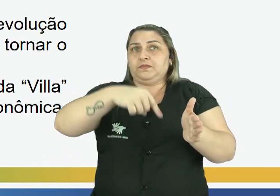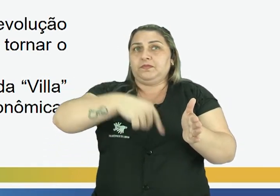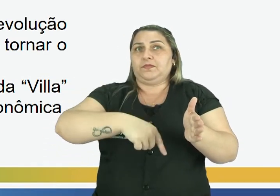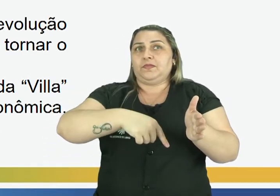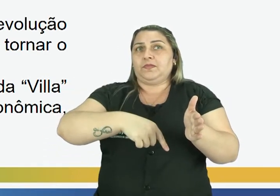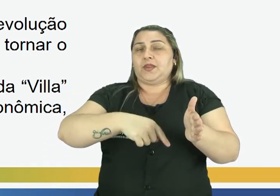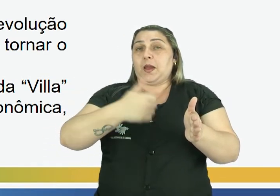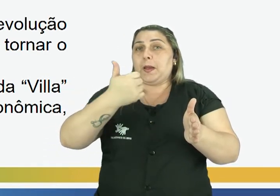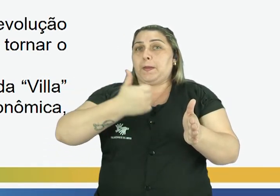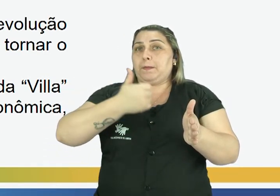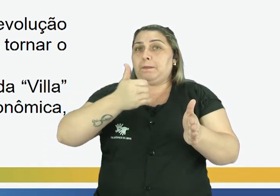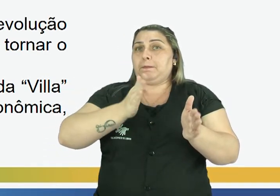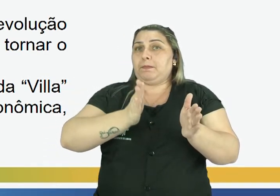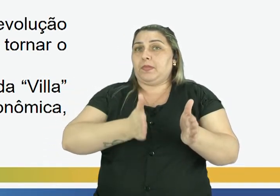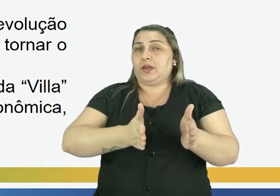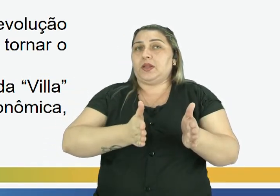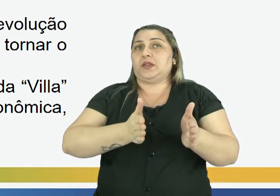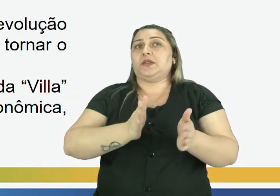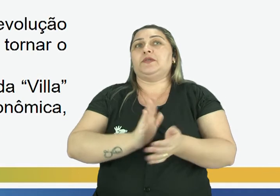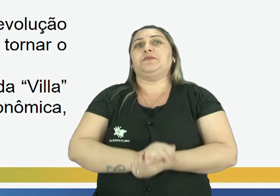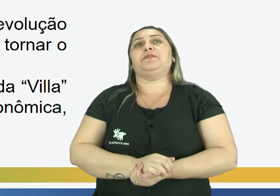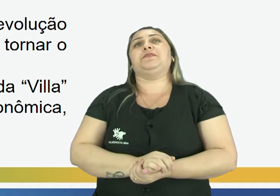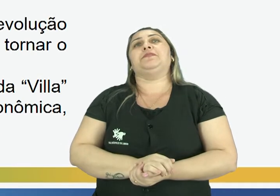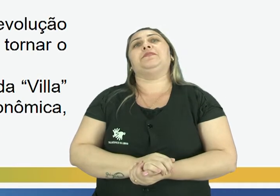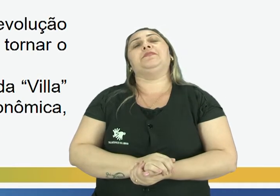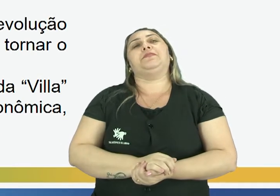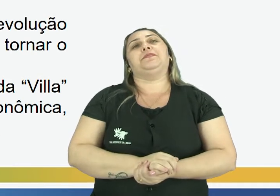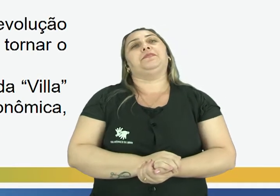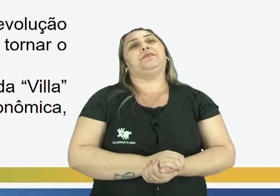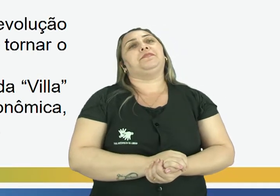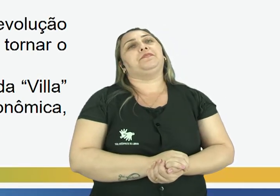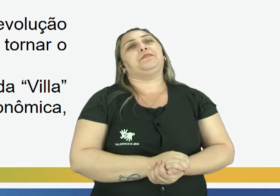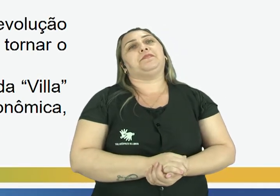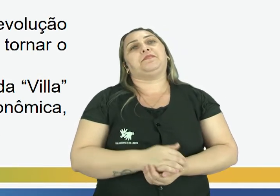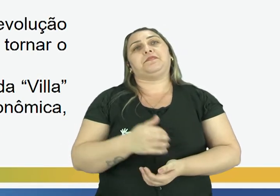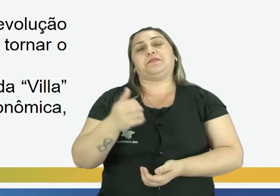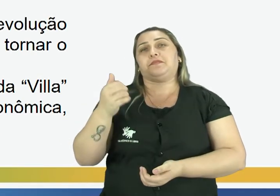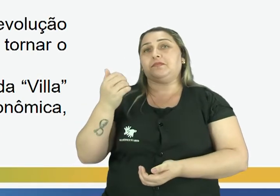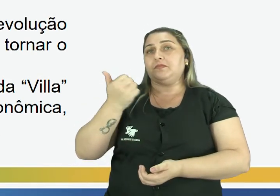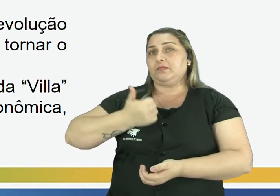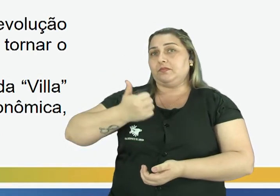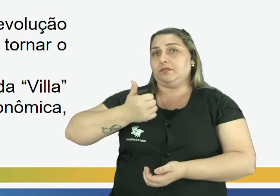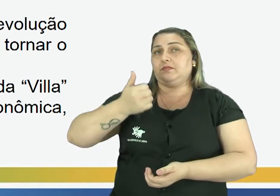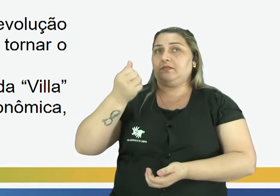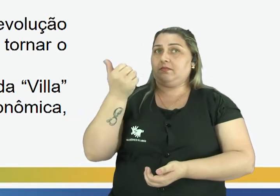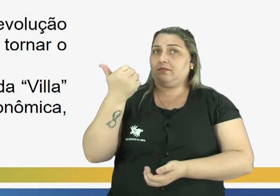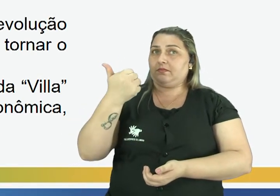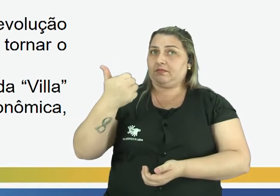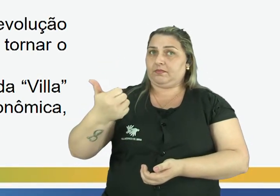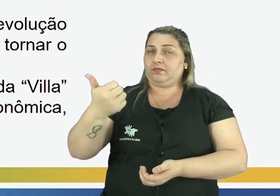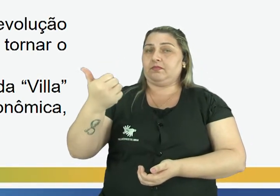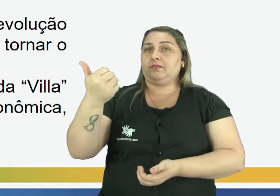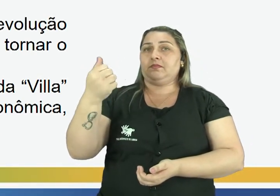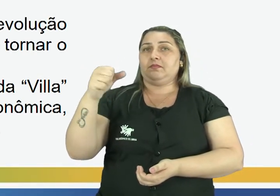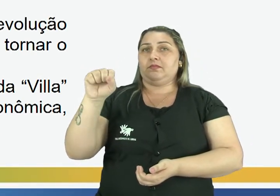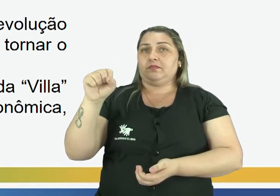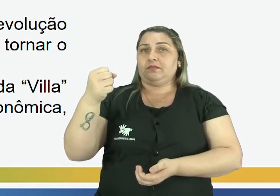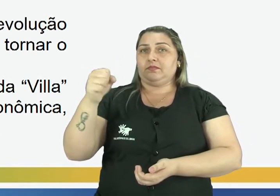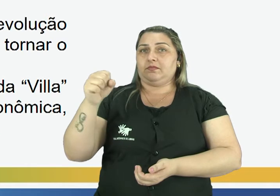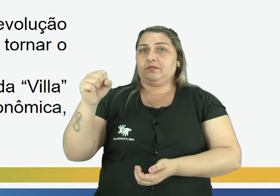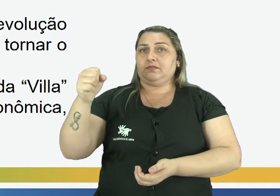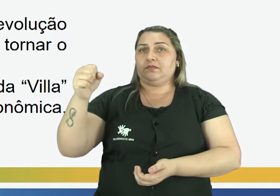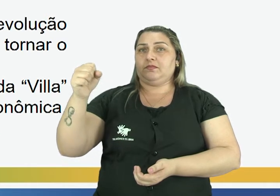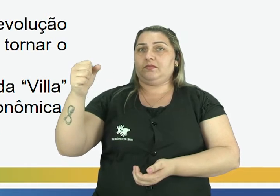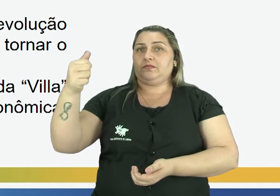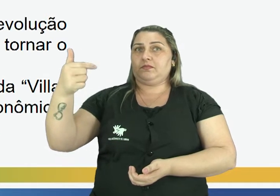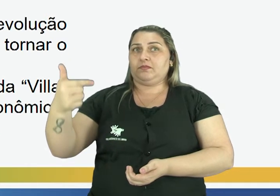temos aí três fases distintas na história da cidade. A primeira fase foi por cerca de